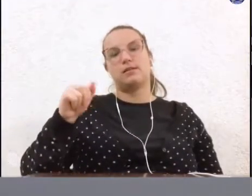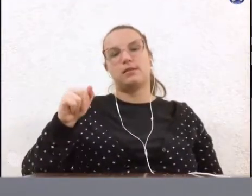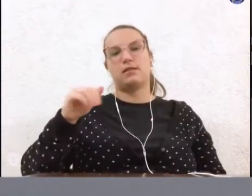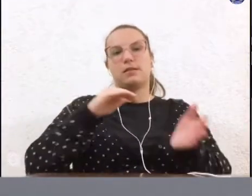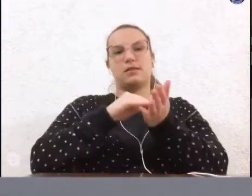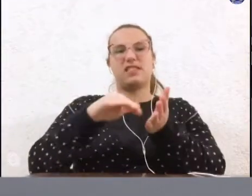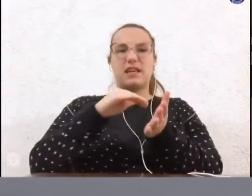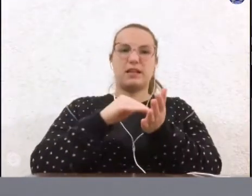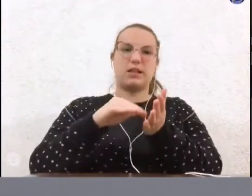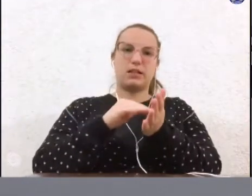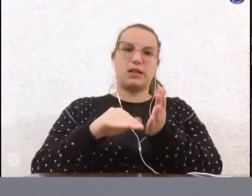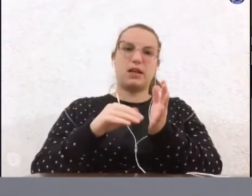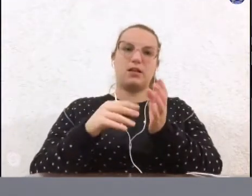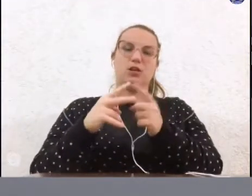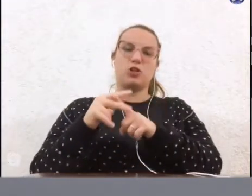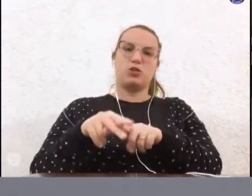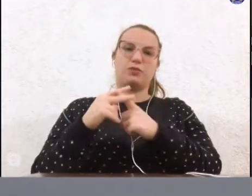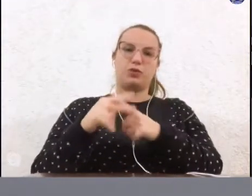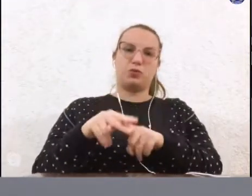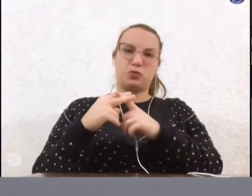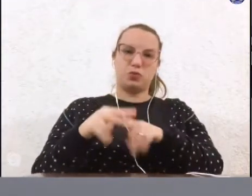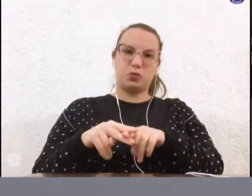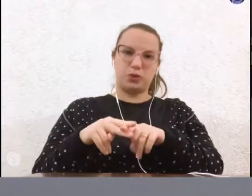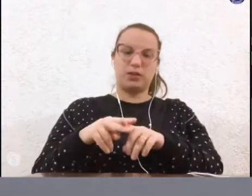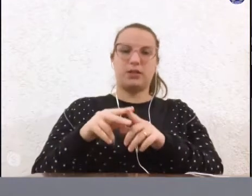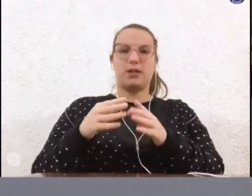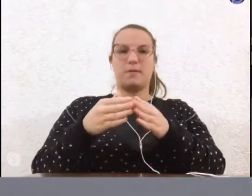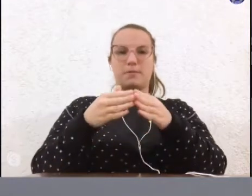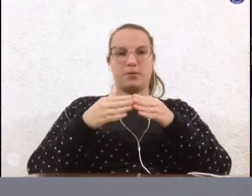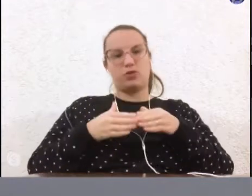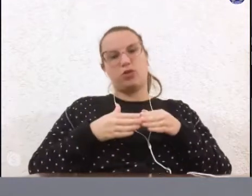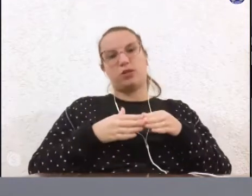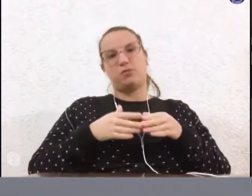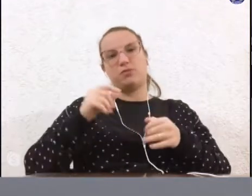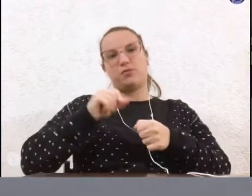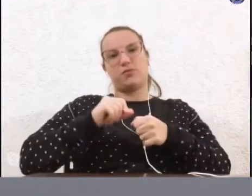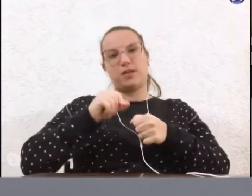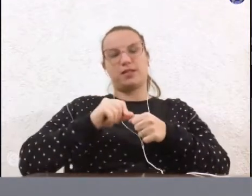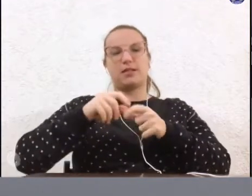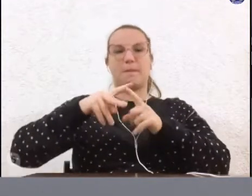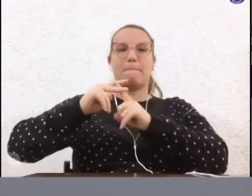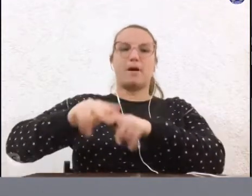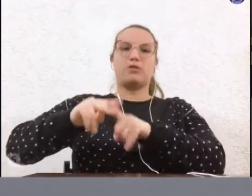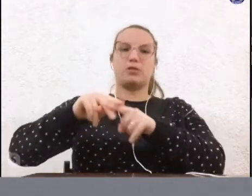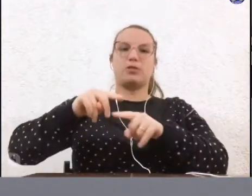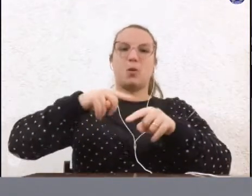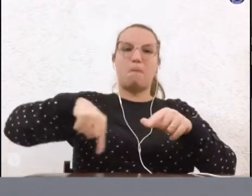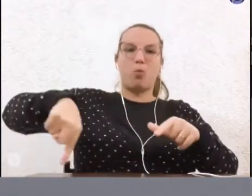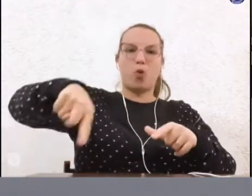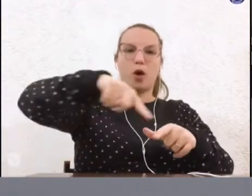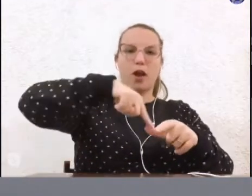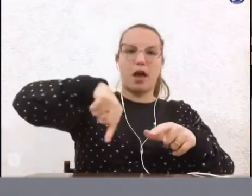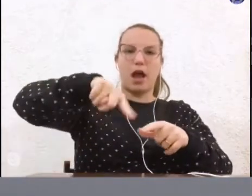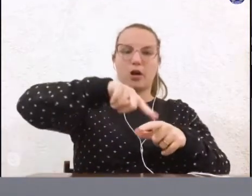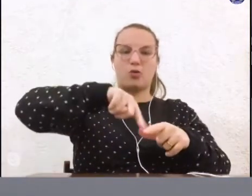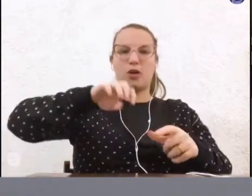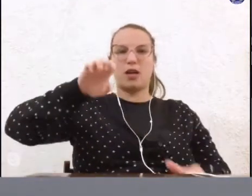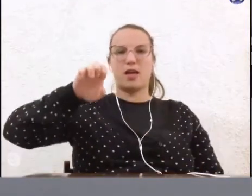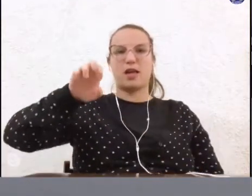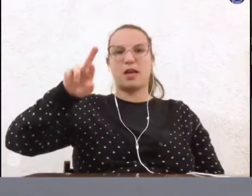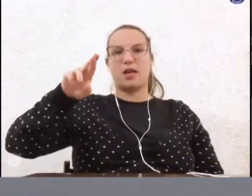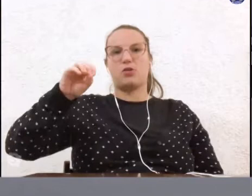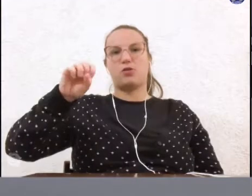de Infraestrutura, solicitando realizar a manutenção do buraco, erosão, na